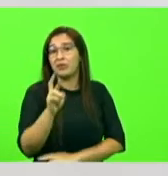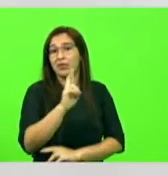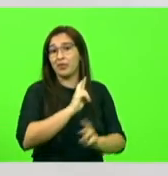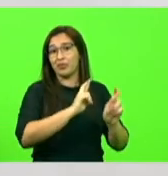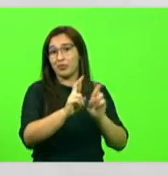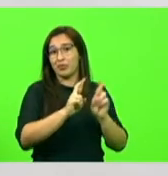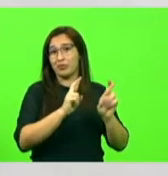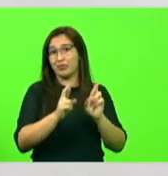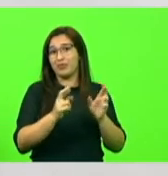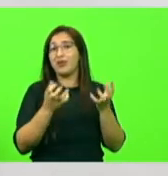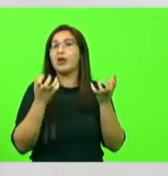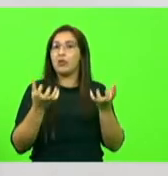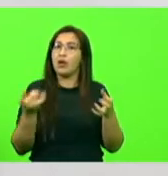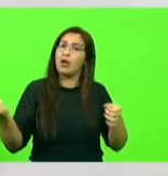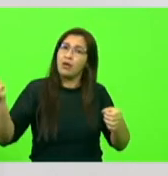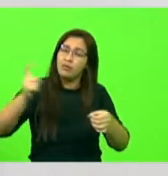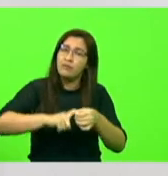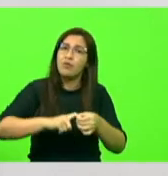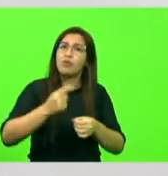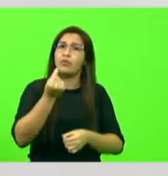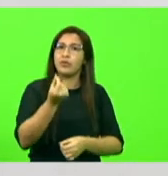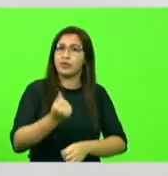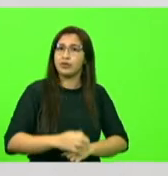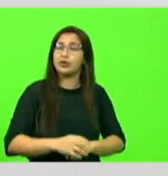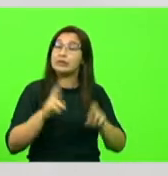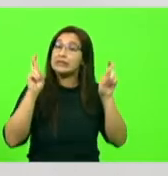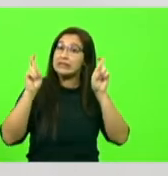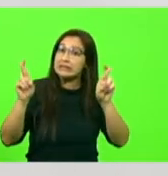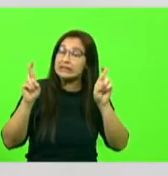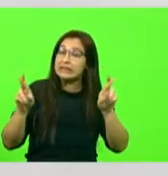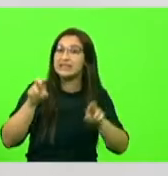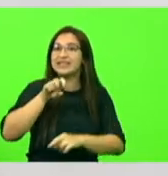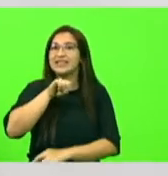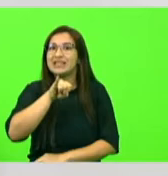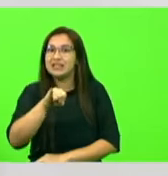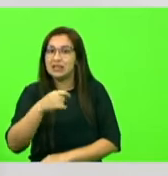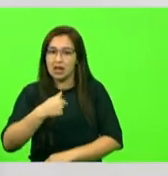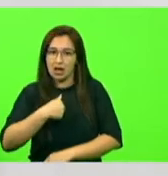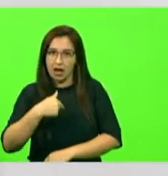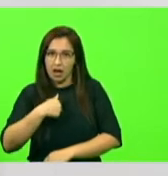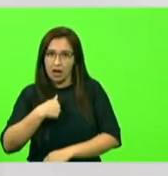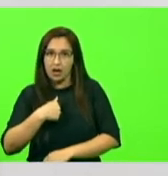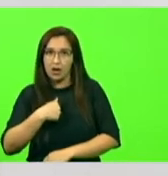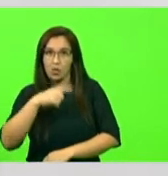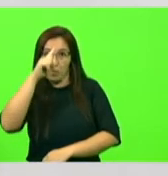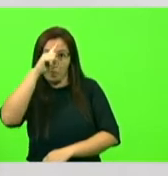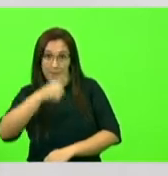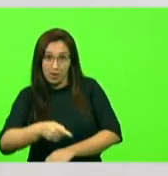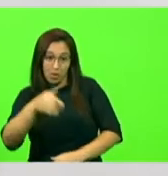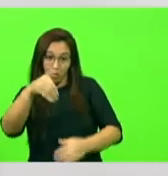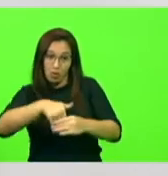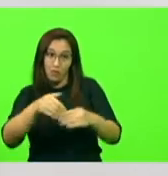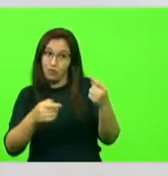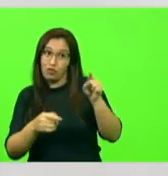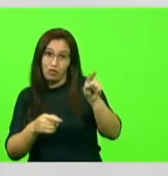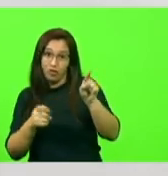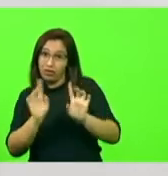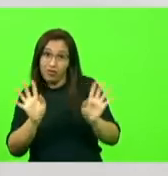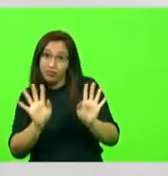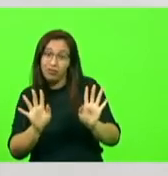que ele voltasse com esse dinheiro. Vamos torcer, que se dependesse de mim, só não voto nele mais. Gostaria